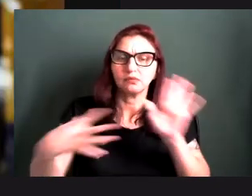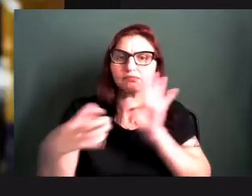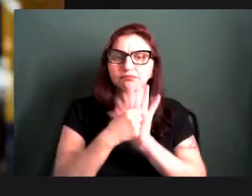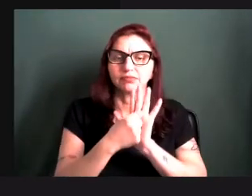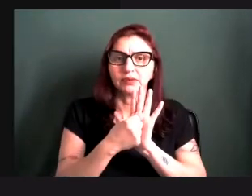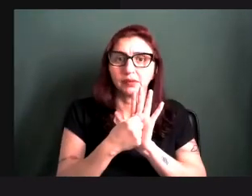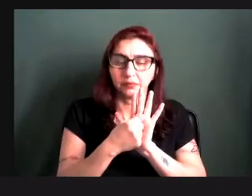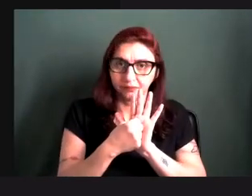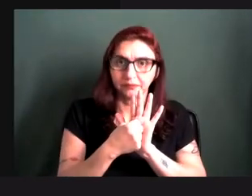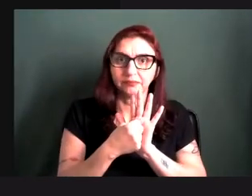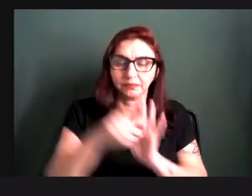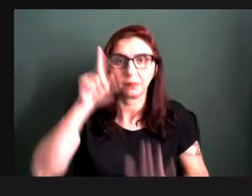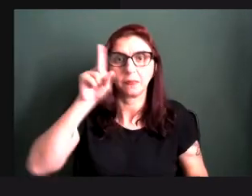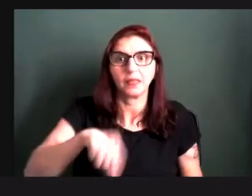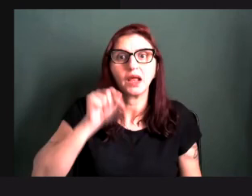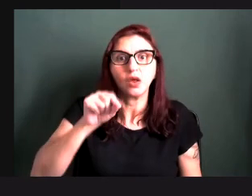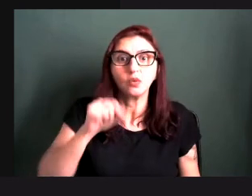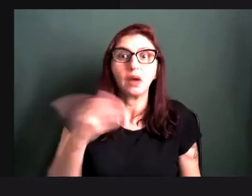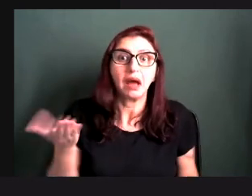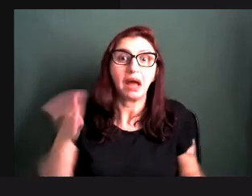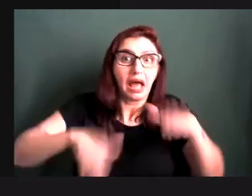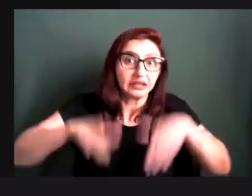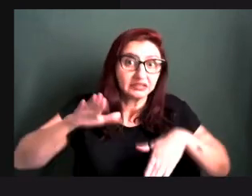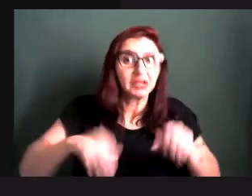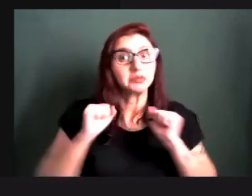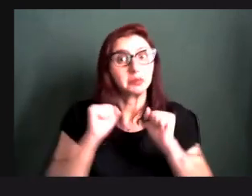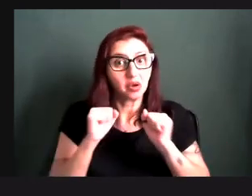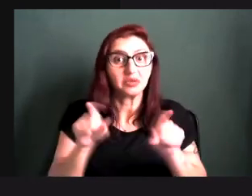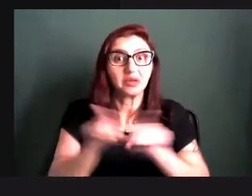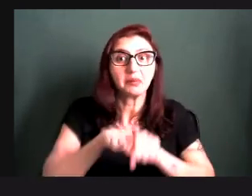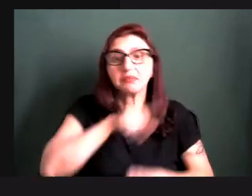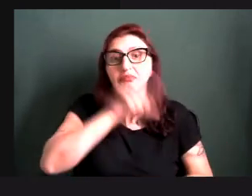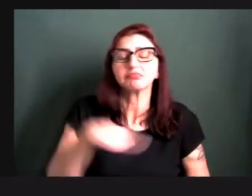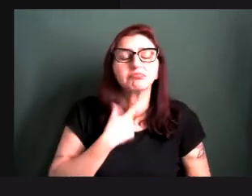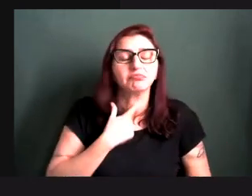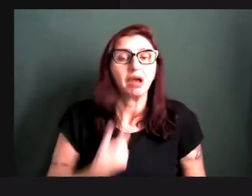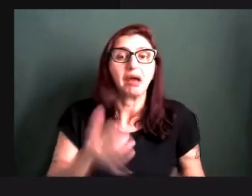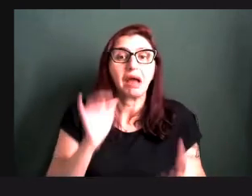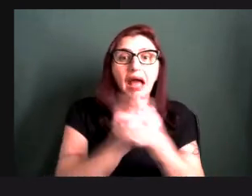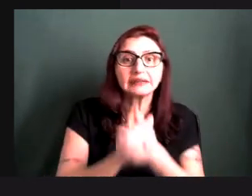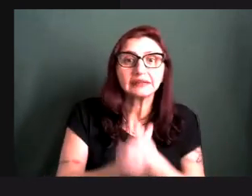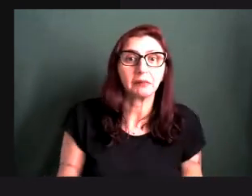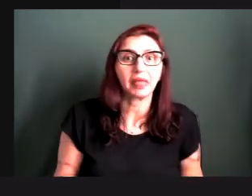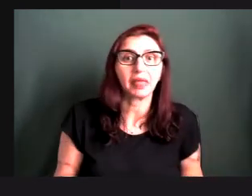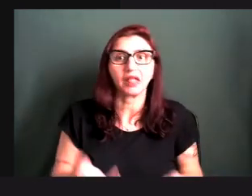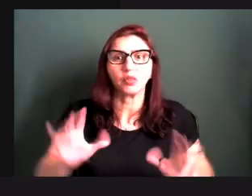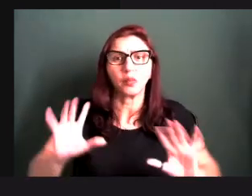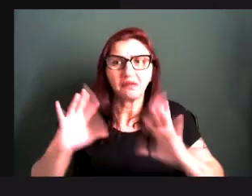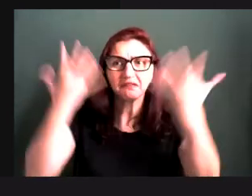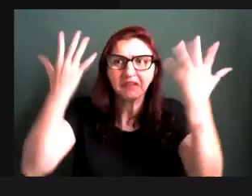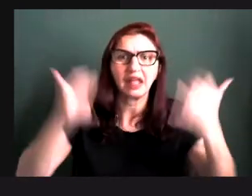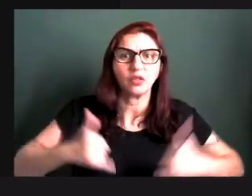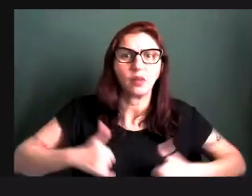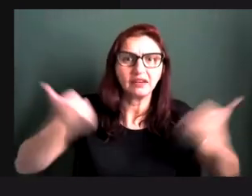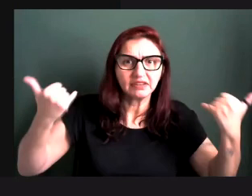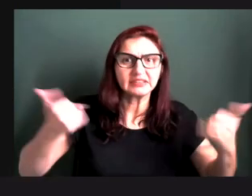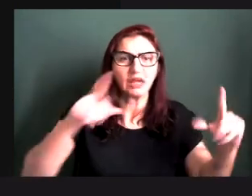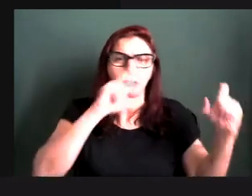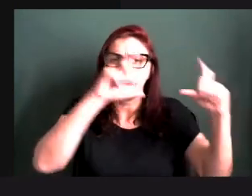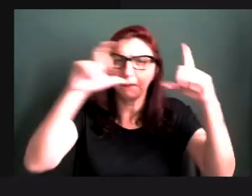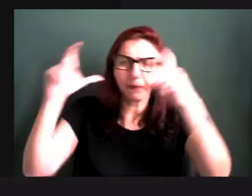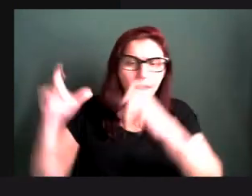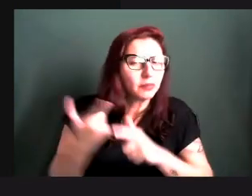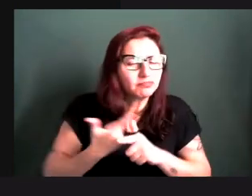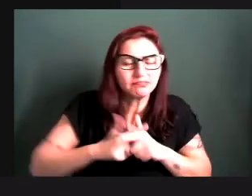ao fotojornalismo, é outra pegada, fazer casamento, fazer aniversário, fazer foto de bebê e tudo bem, só estuda,